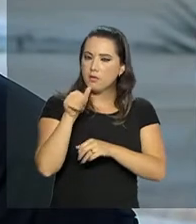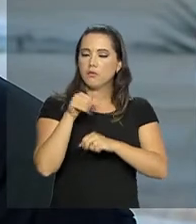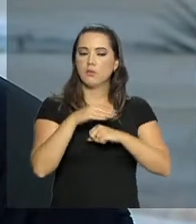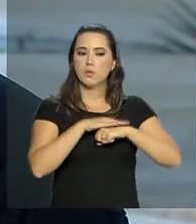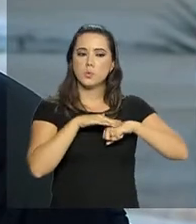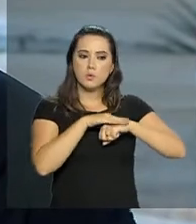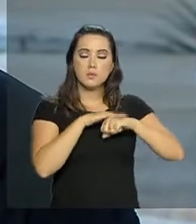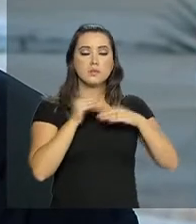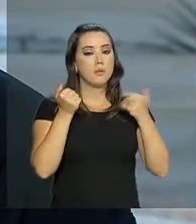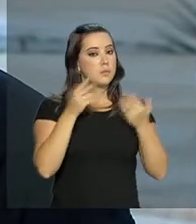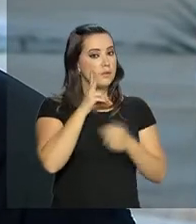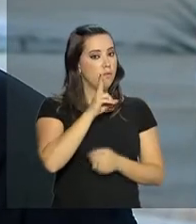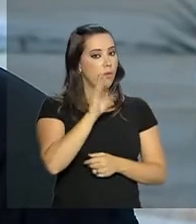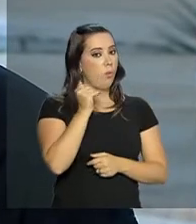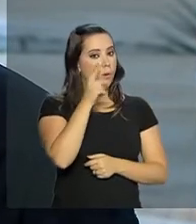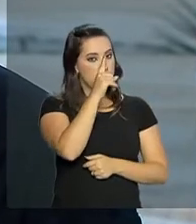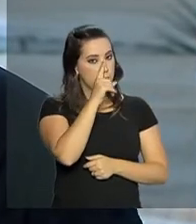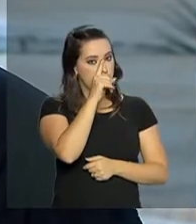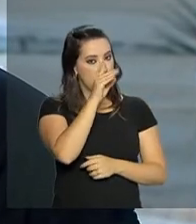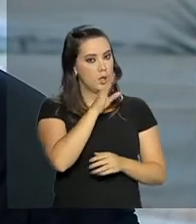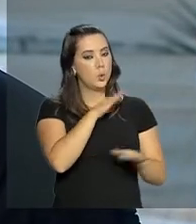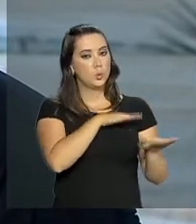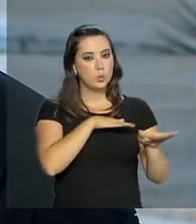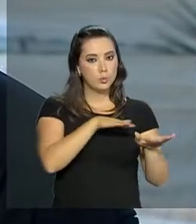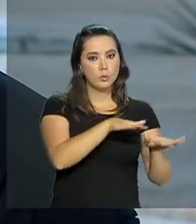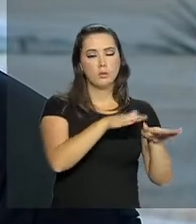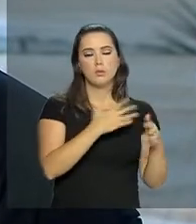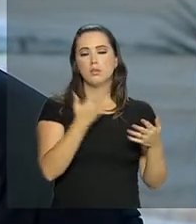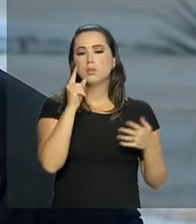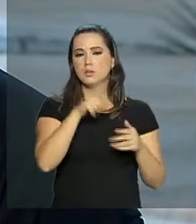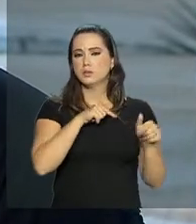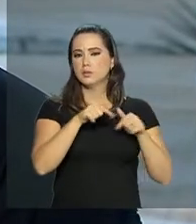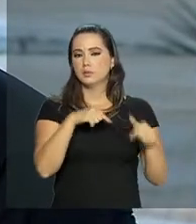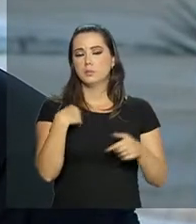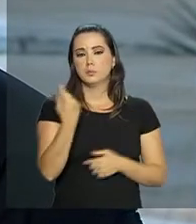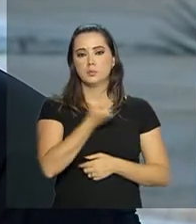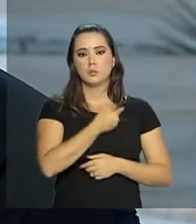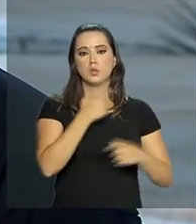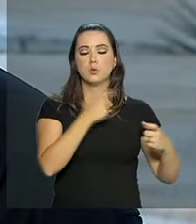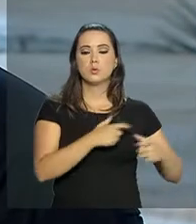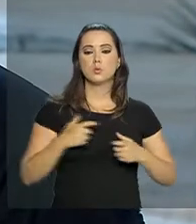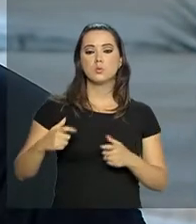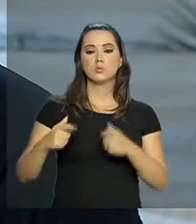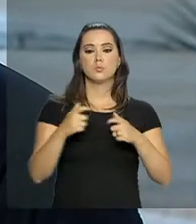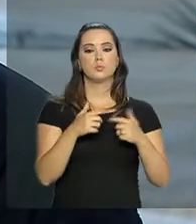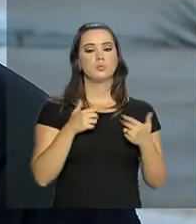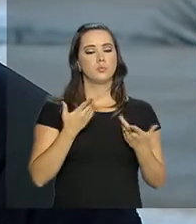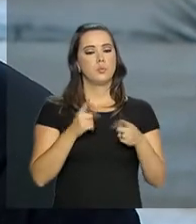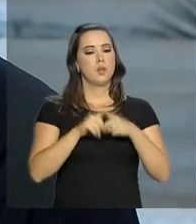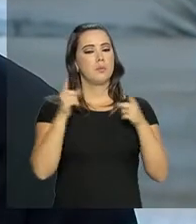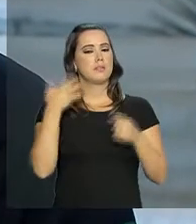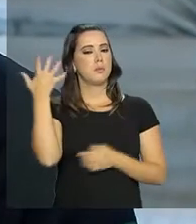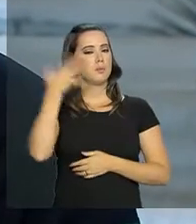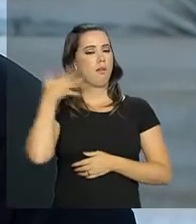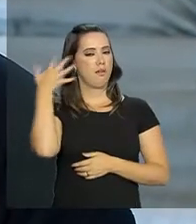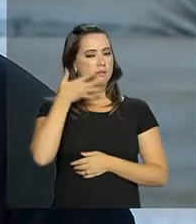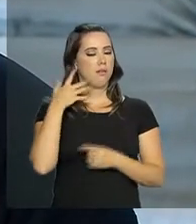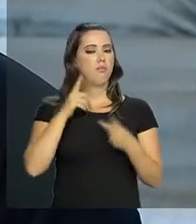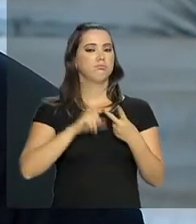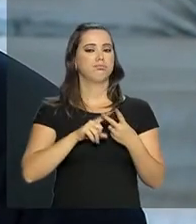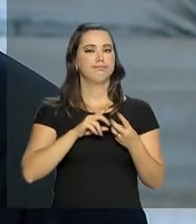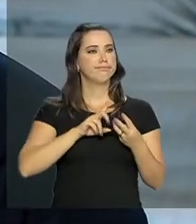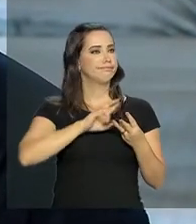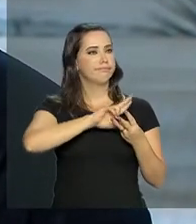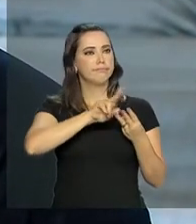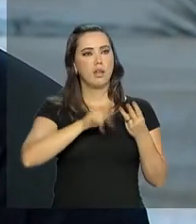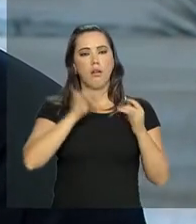os perigos do trânsito, né? É uma das ações que a gente faz nas nossas unidades operacionais. Mas temos palestras, nós temos campanhas